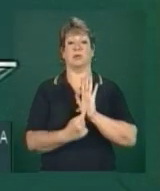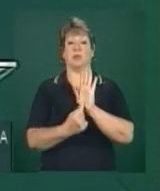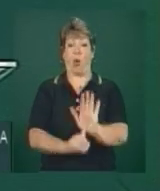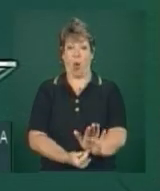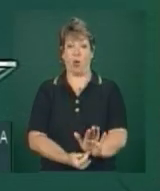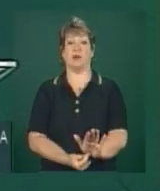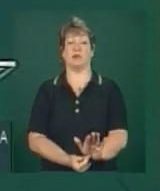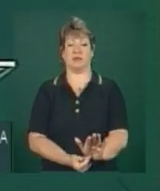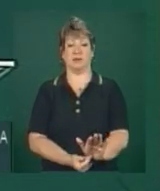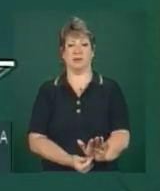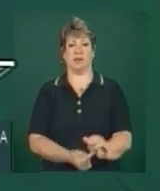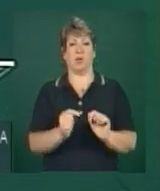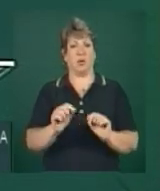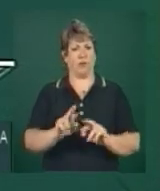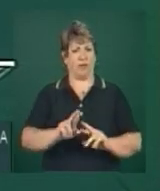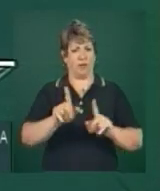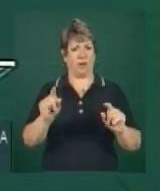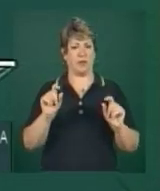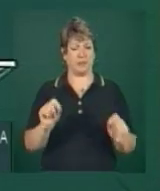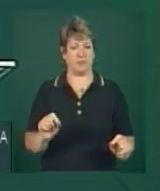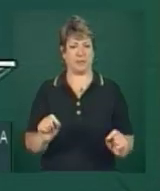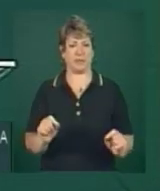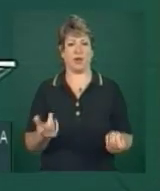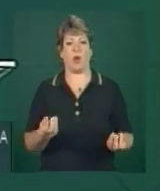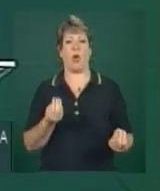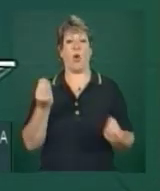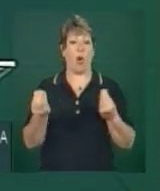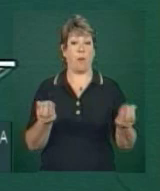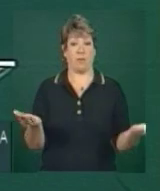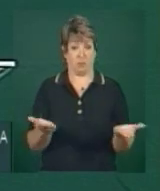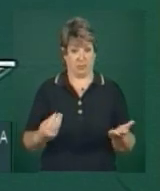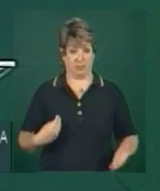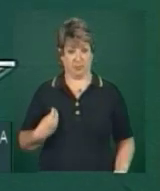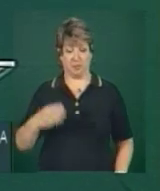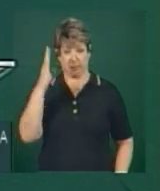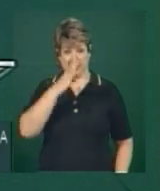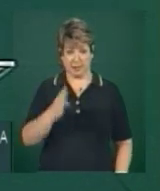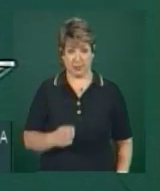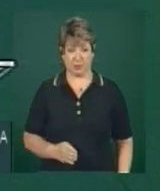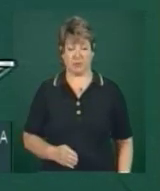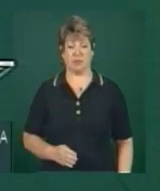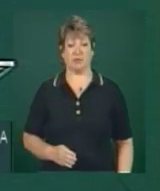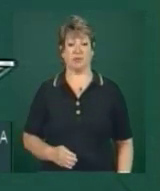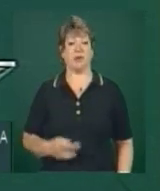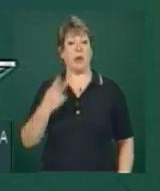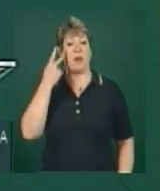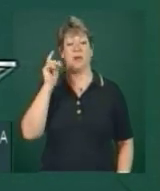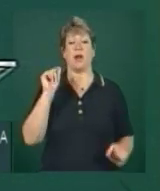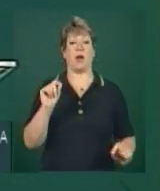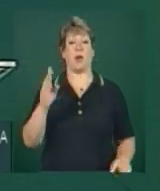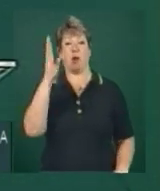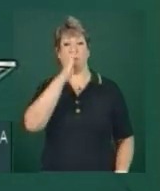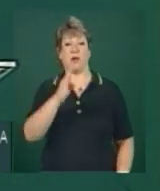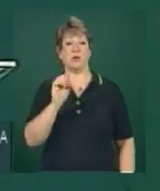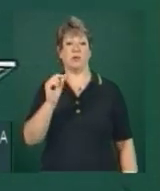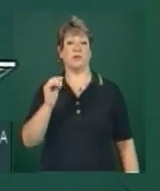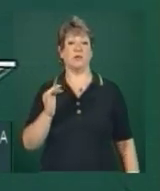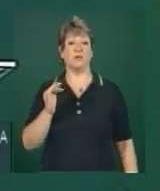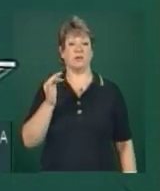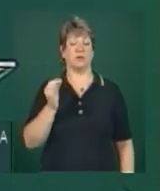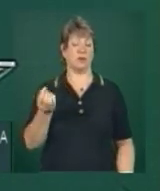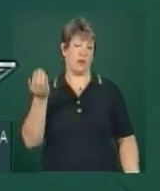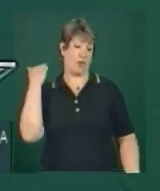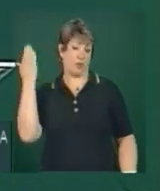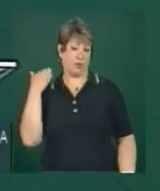sem dúvida nenhuma, a diferença da situação do Brasil de hoje para o Brasil de